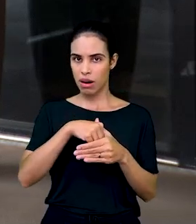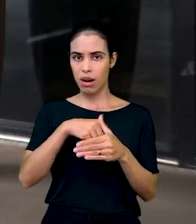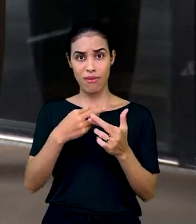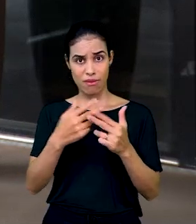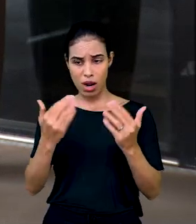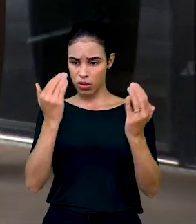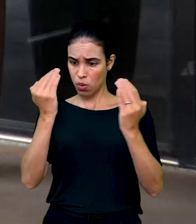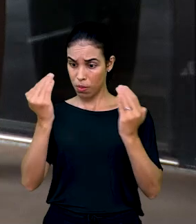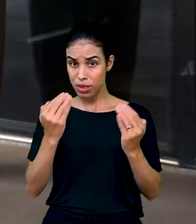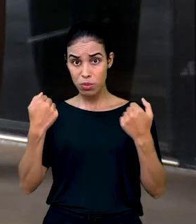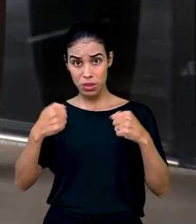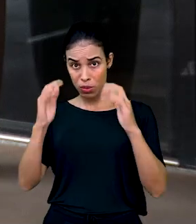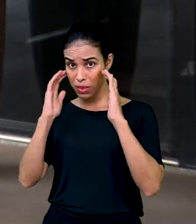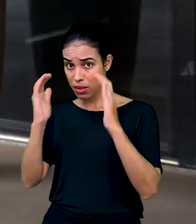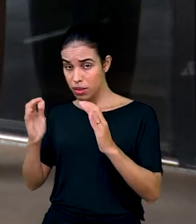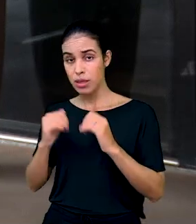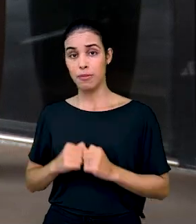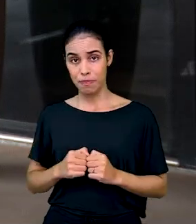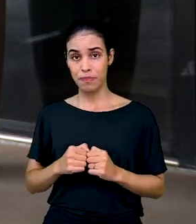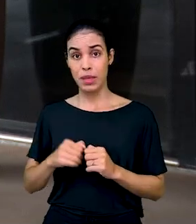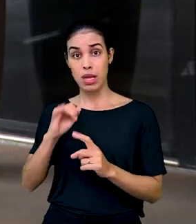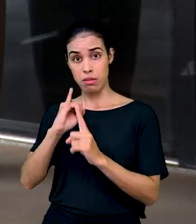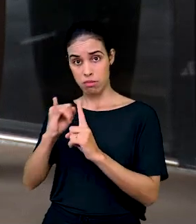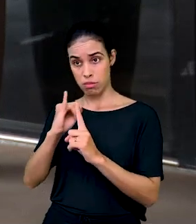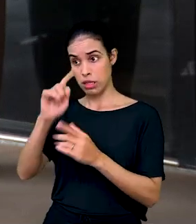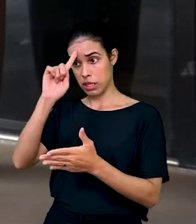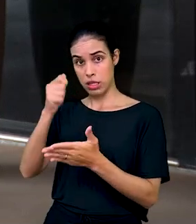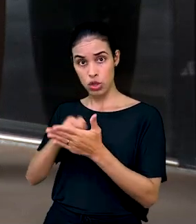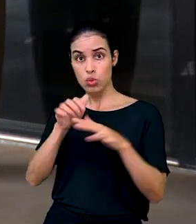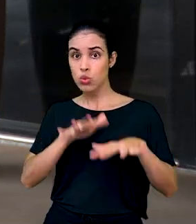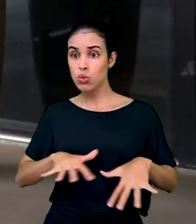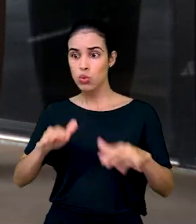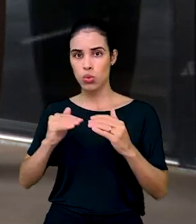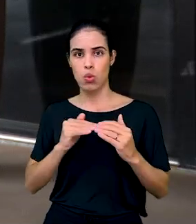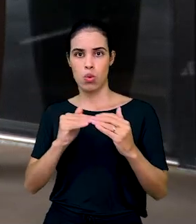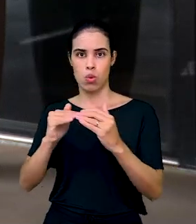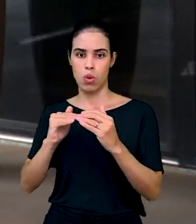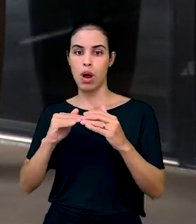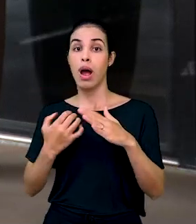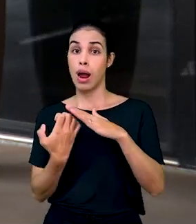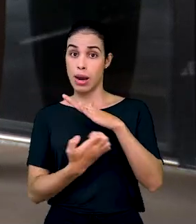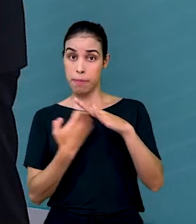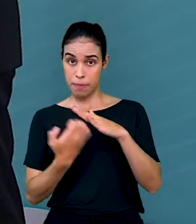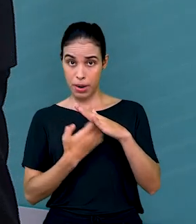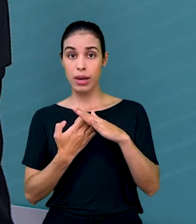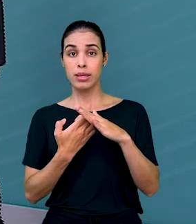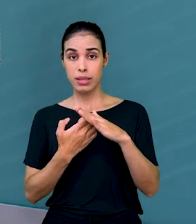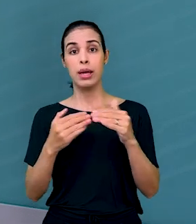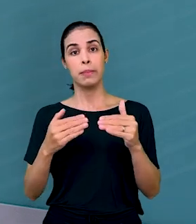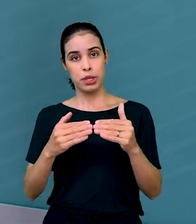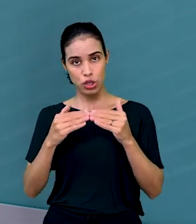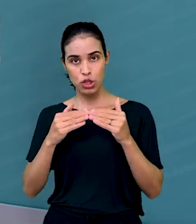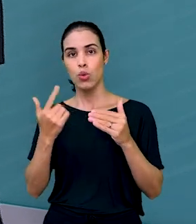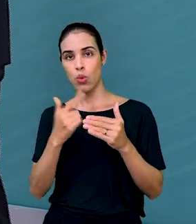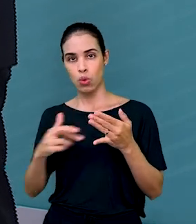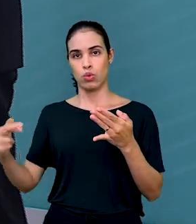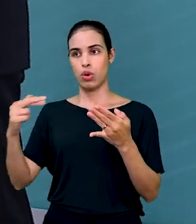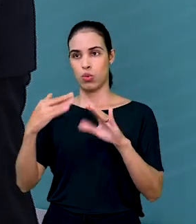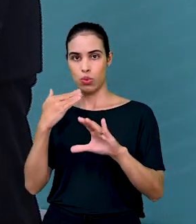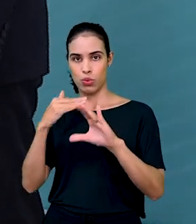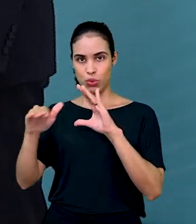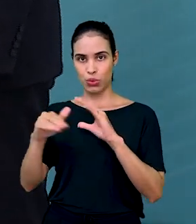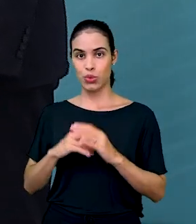de norma coletiva. O voto foi acompanhado por unanimidade. A empresa entrou com recurso extraordinário.